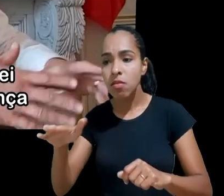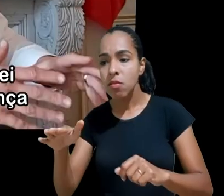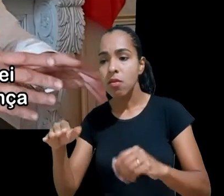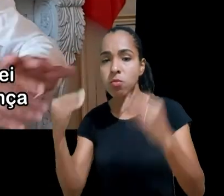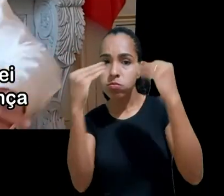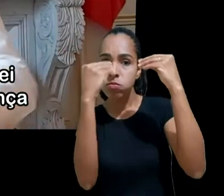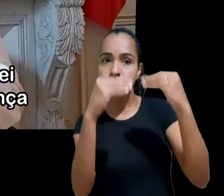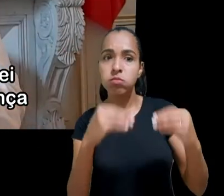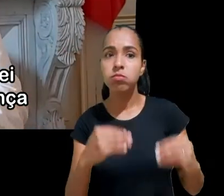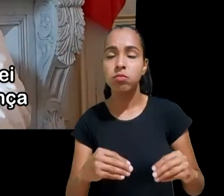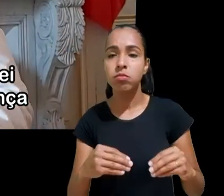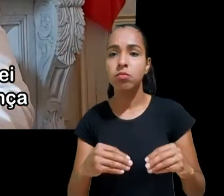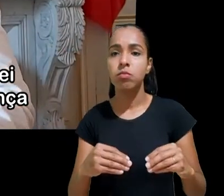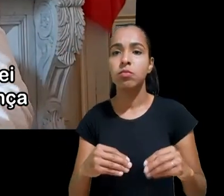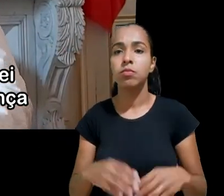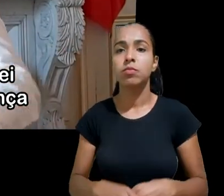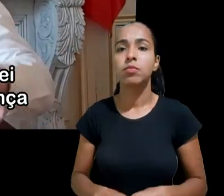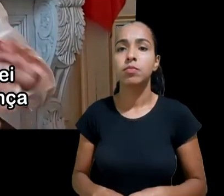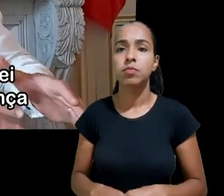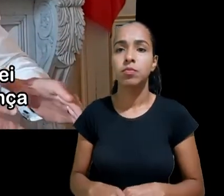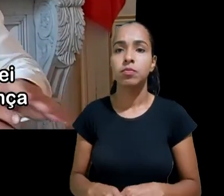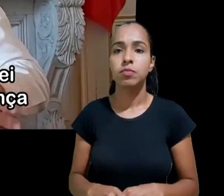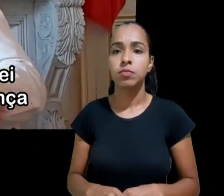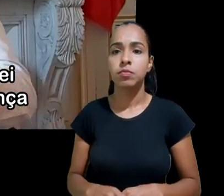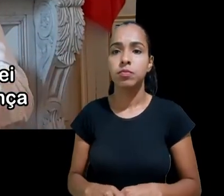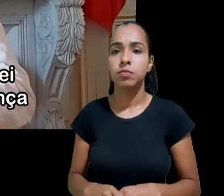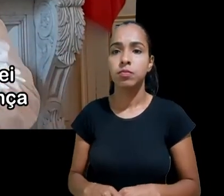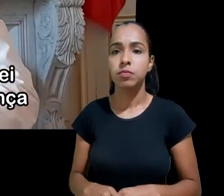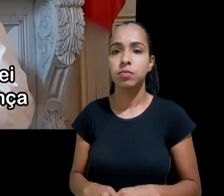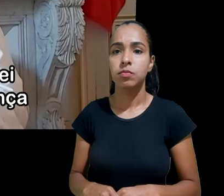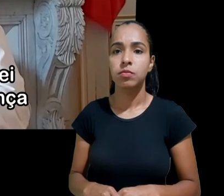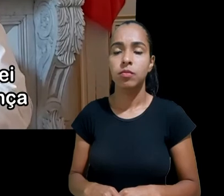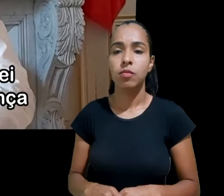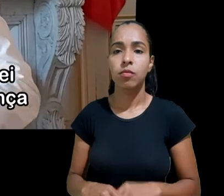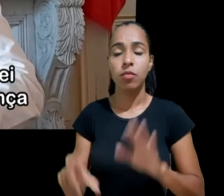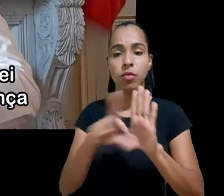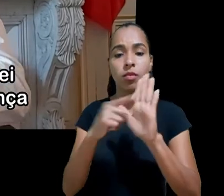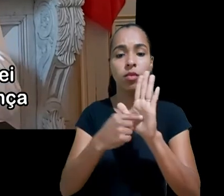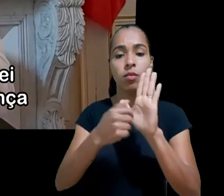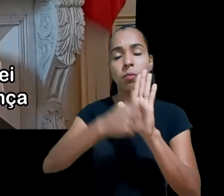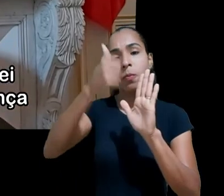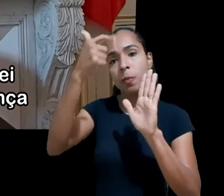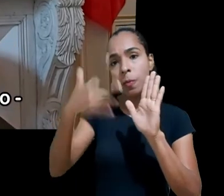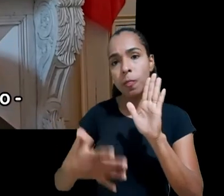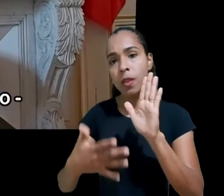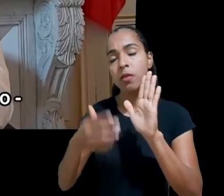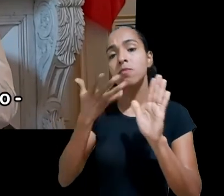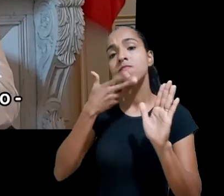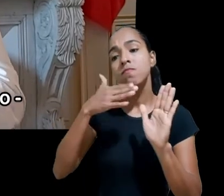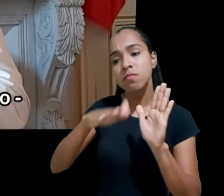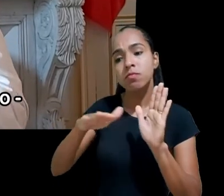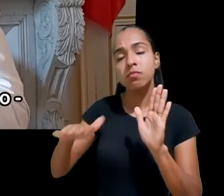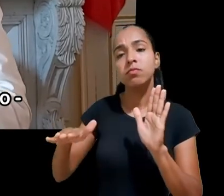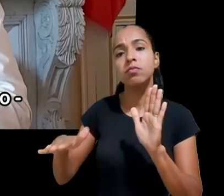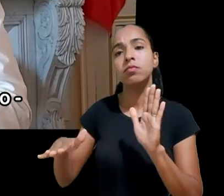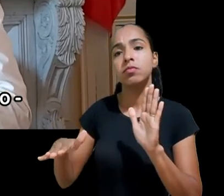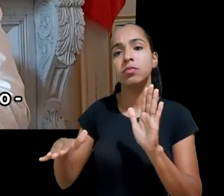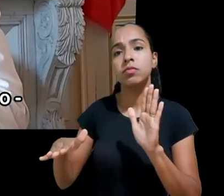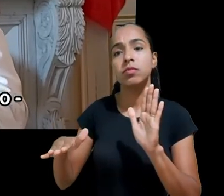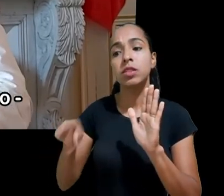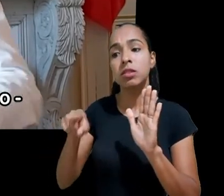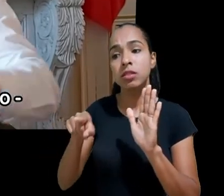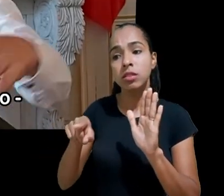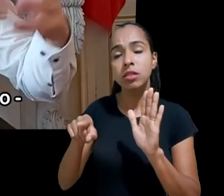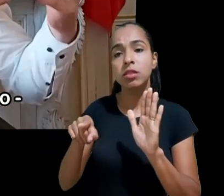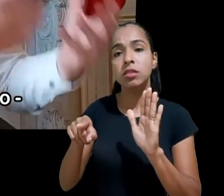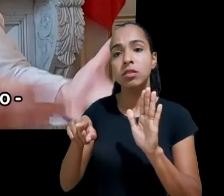as primeiras disposições da lei lembram que quando uma criança segue um roteiro ou participa de uma encenação